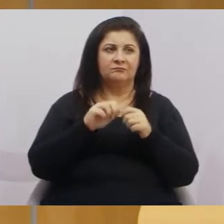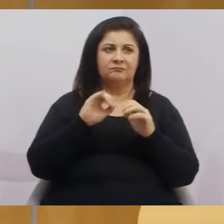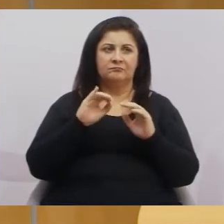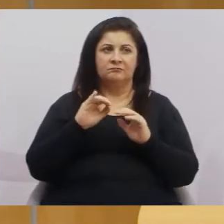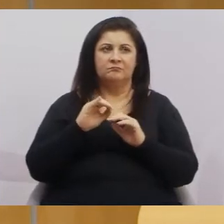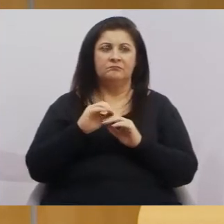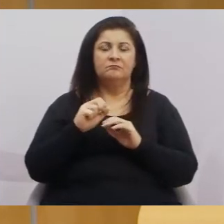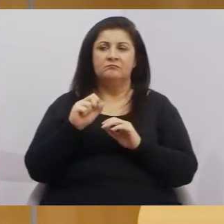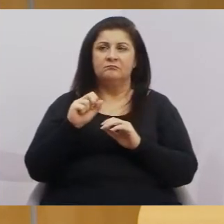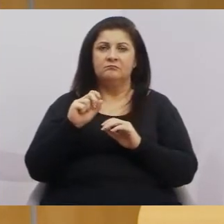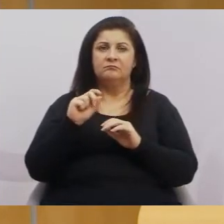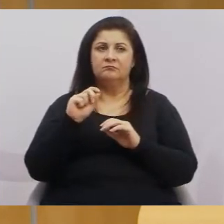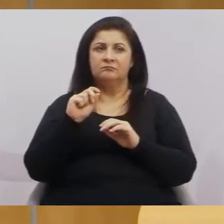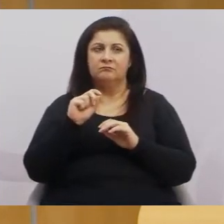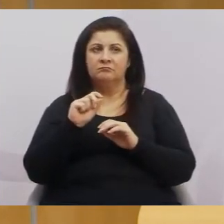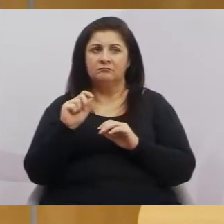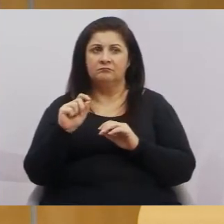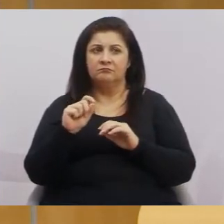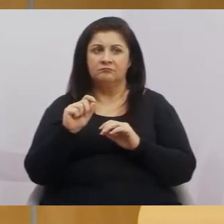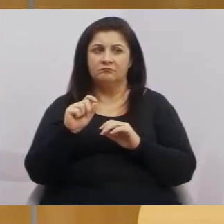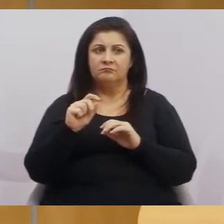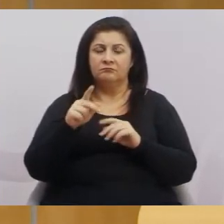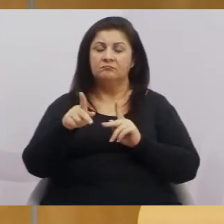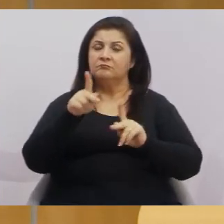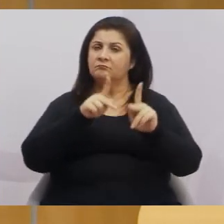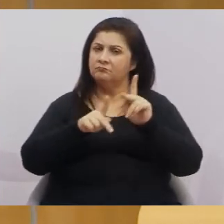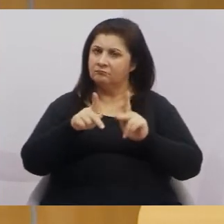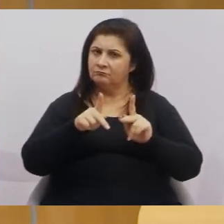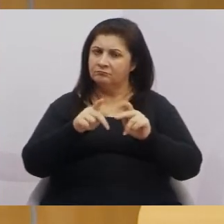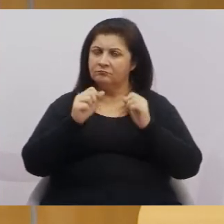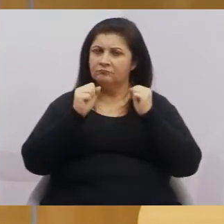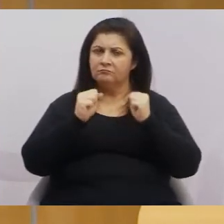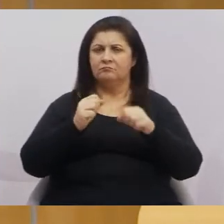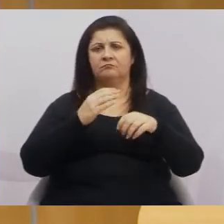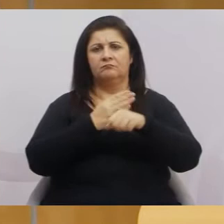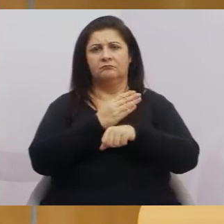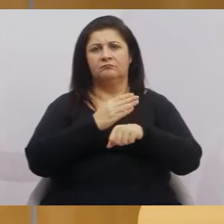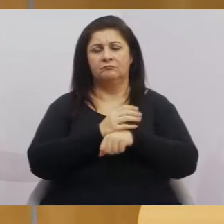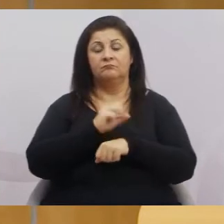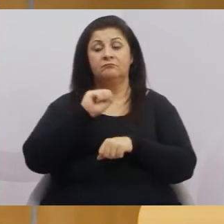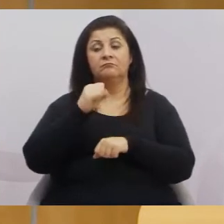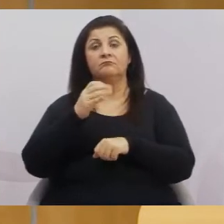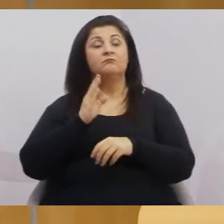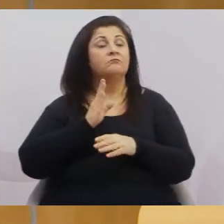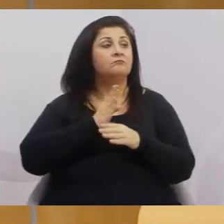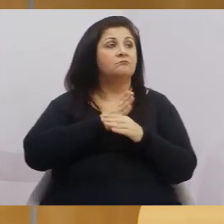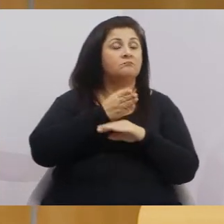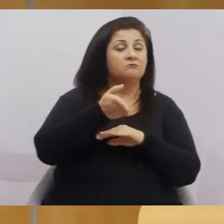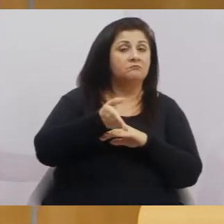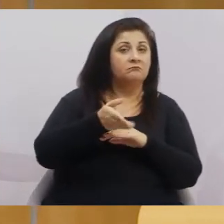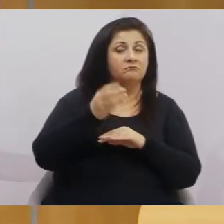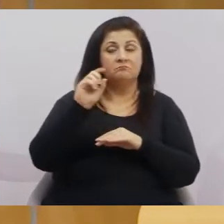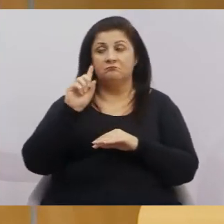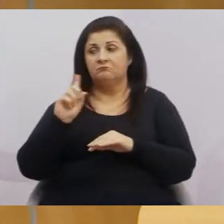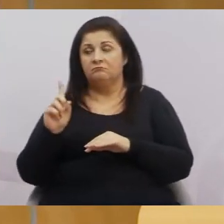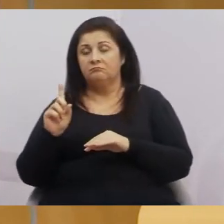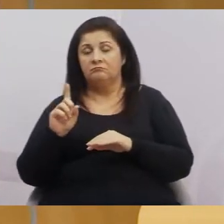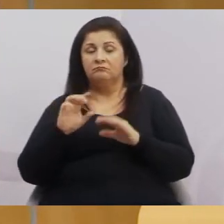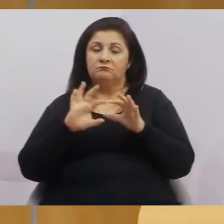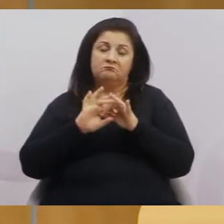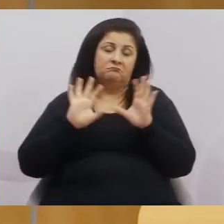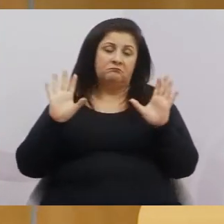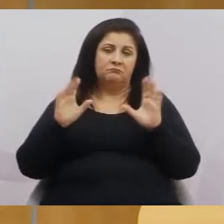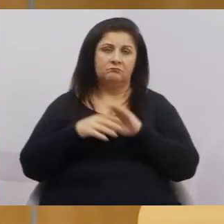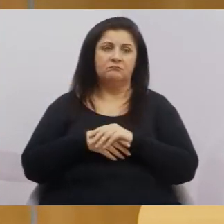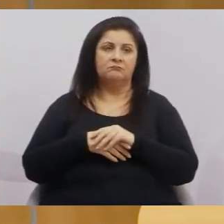ou que não está dando o direito do cidadão de participar. Se vai participar ou não, é uma outra história, só o tempo vai nos dizer. Tá bom?